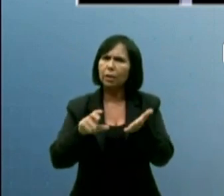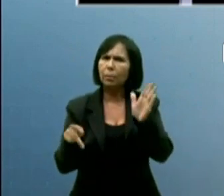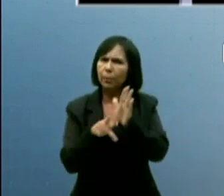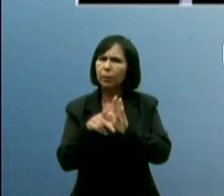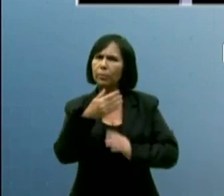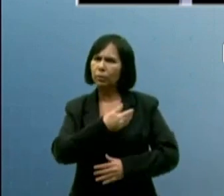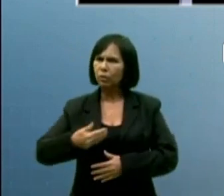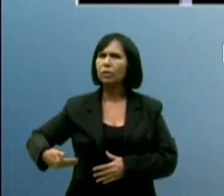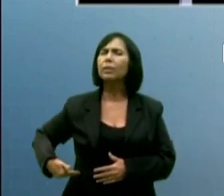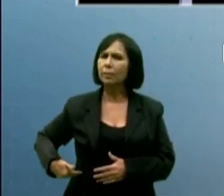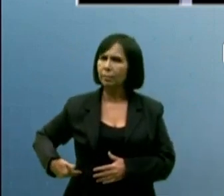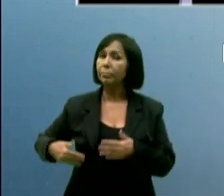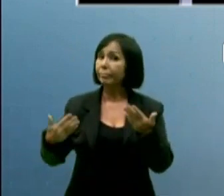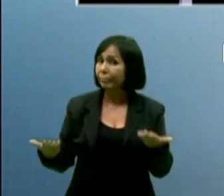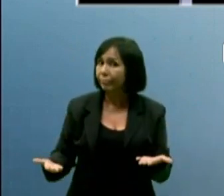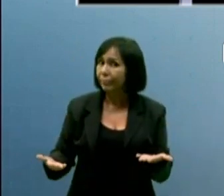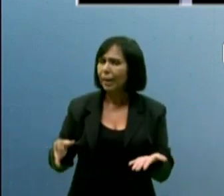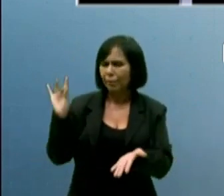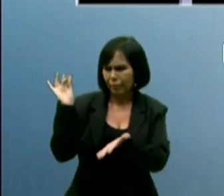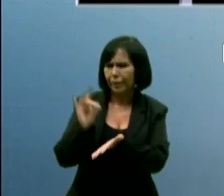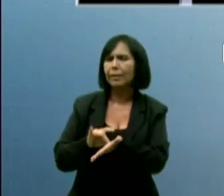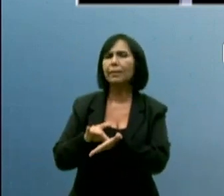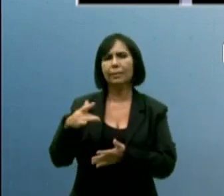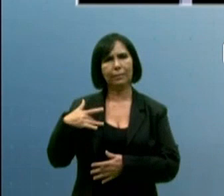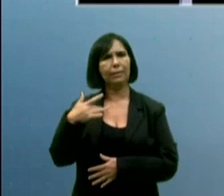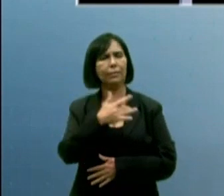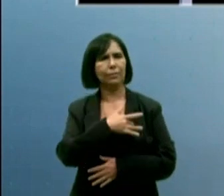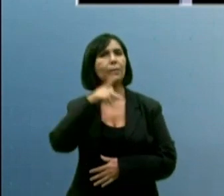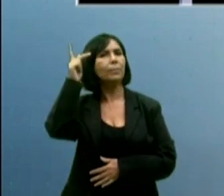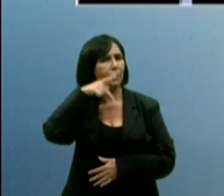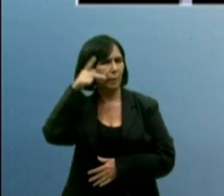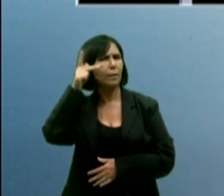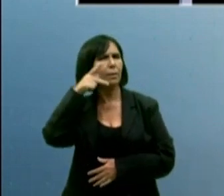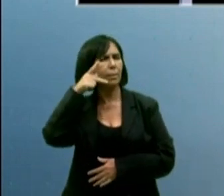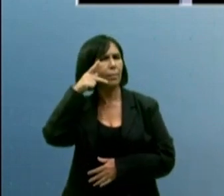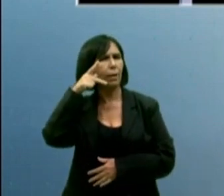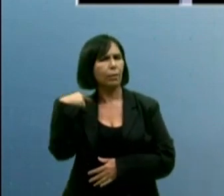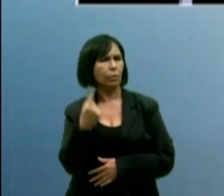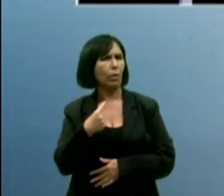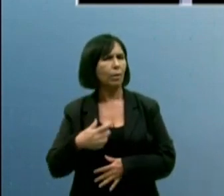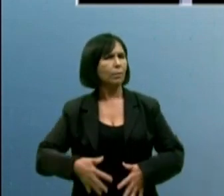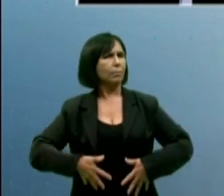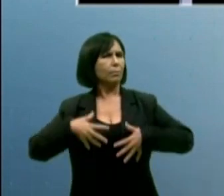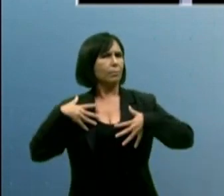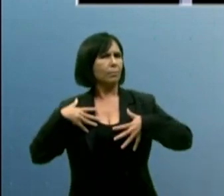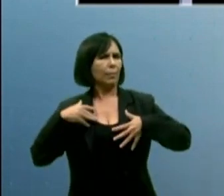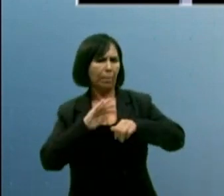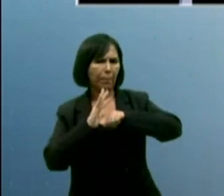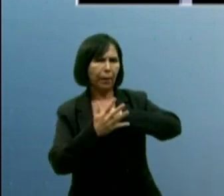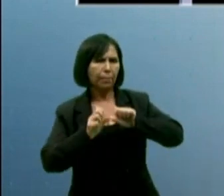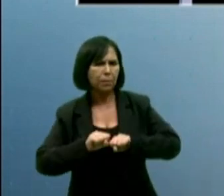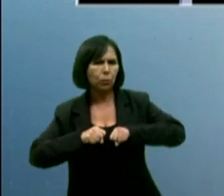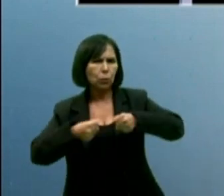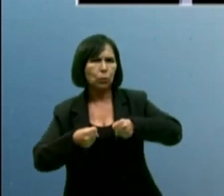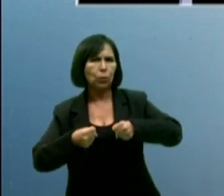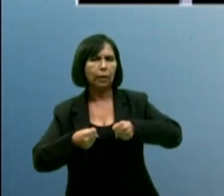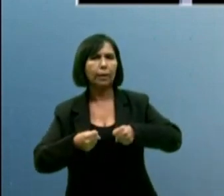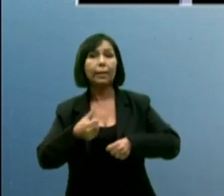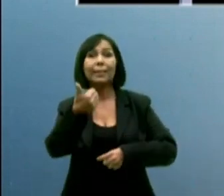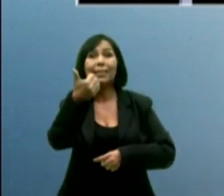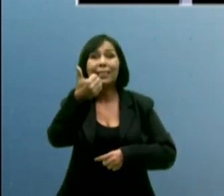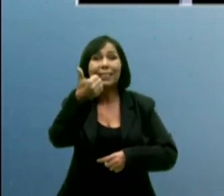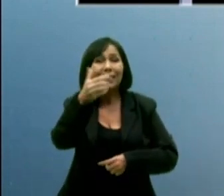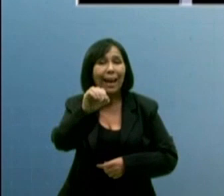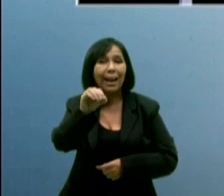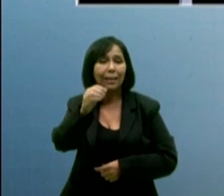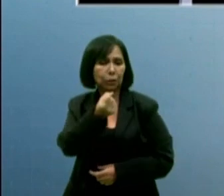chegando. Essa é a verdadeira saúde da Paraíba, que nos orgulhou no enfrentamento da pandemia, que teve nota 10 do IPEA